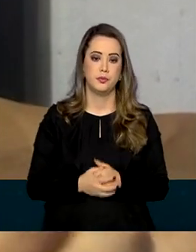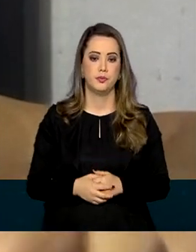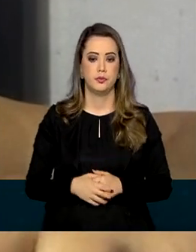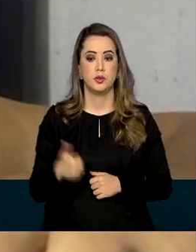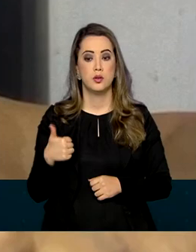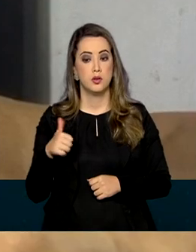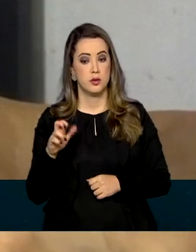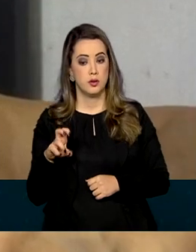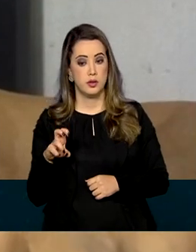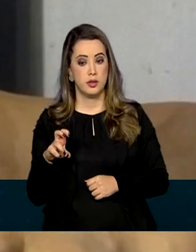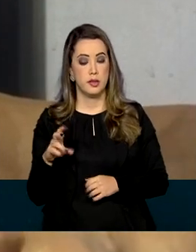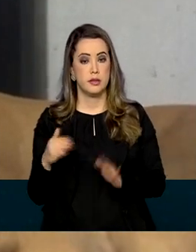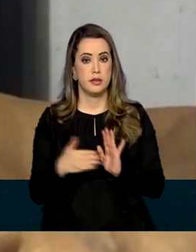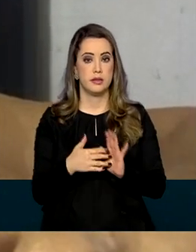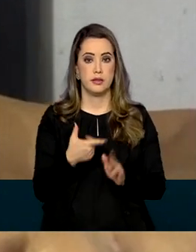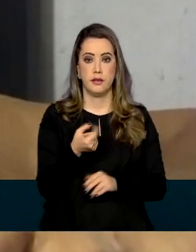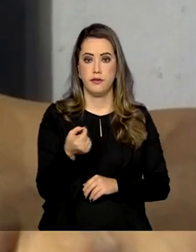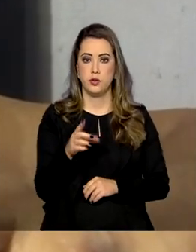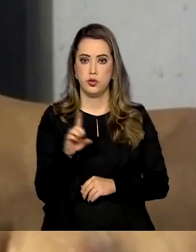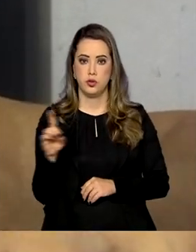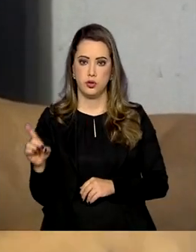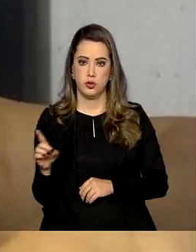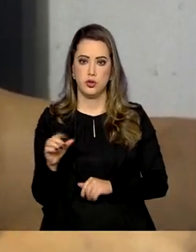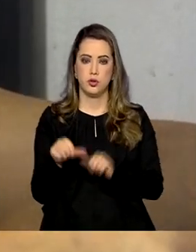eles deram um prazo de vir trocar a máquina e foi trocada.